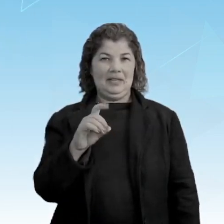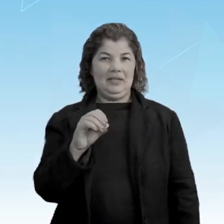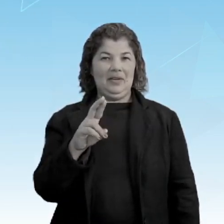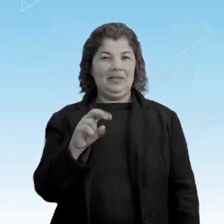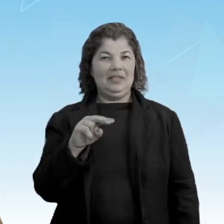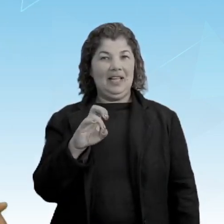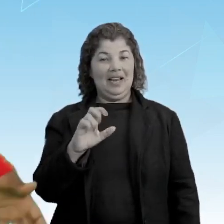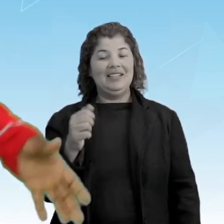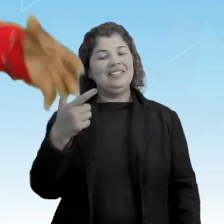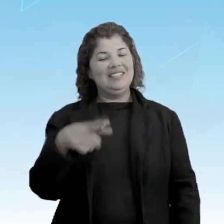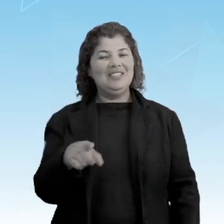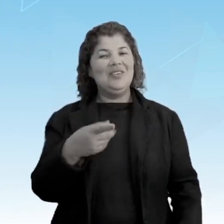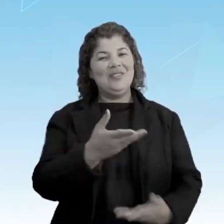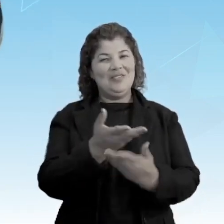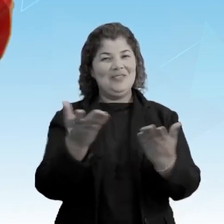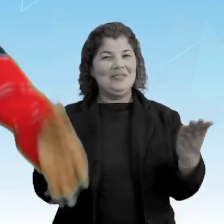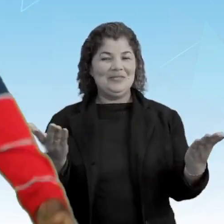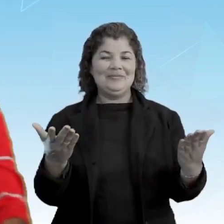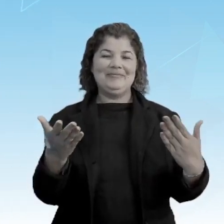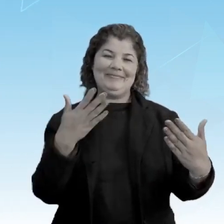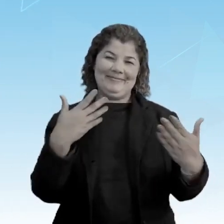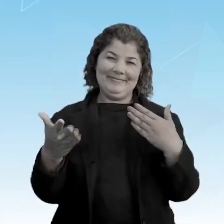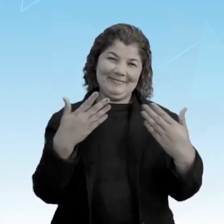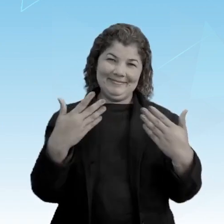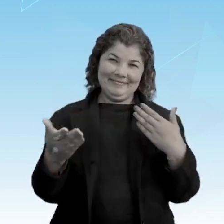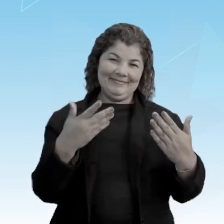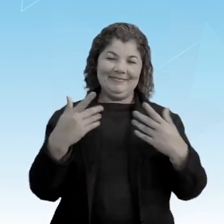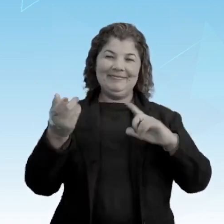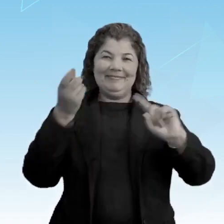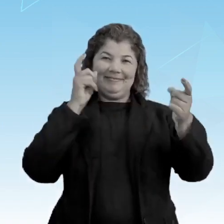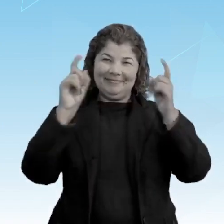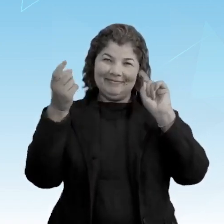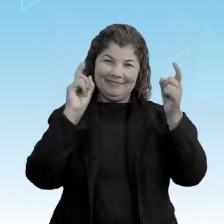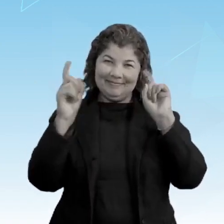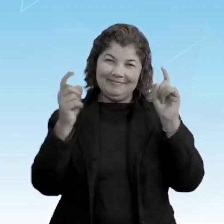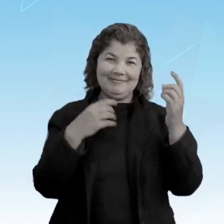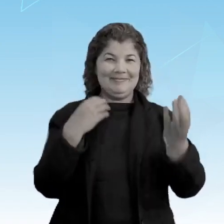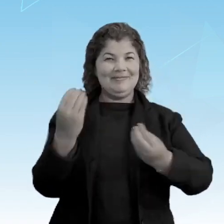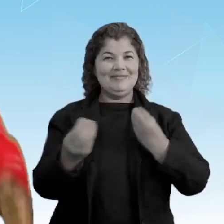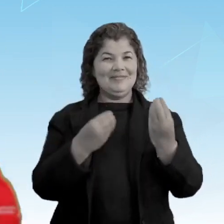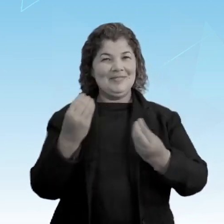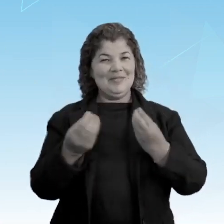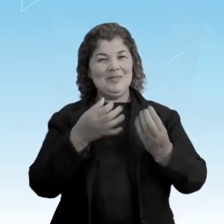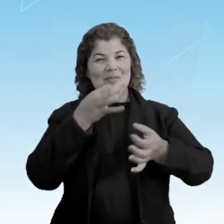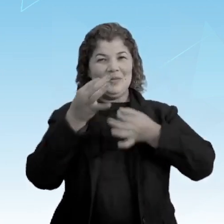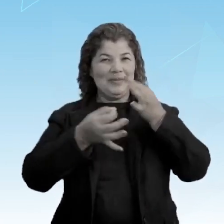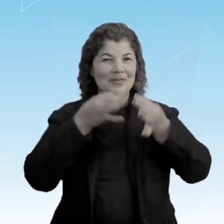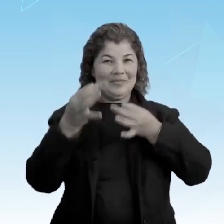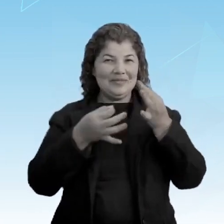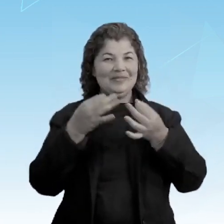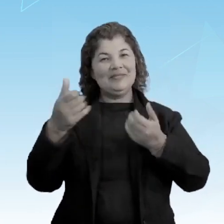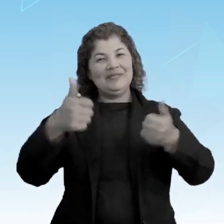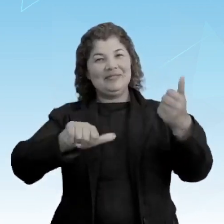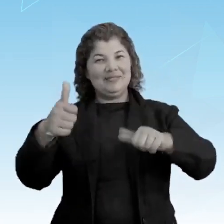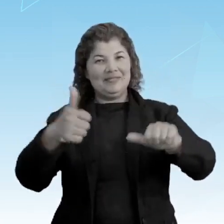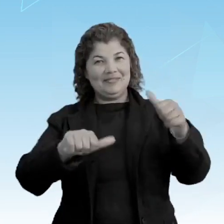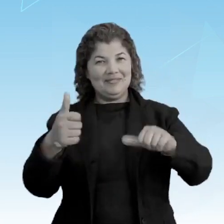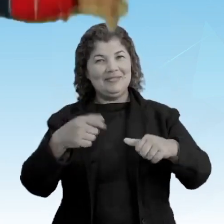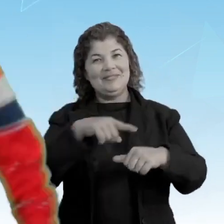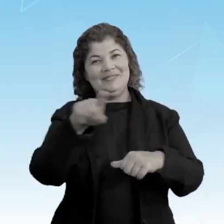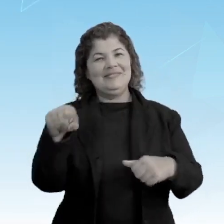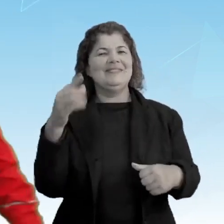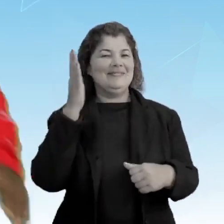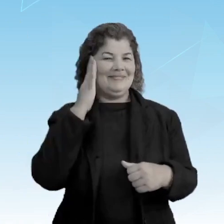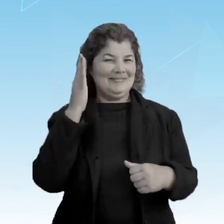vocês aqui para debater, discutir, comentar, analisar, vale o que vocês